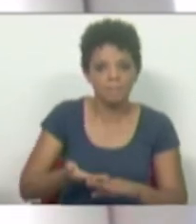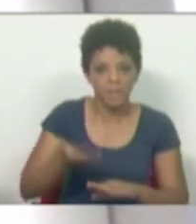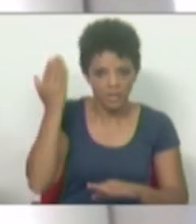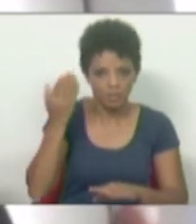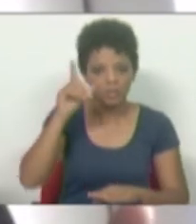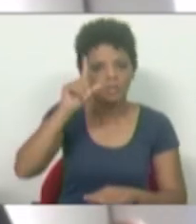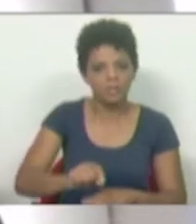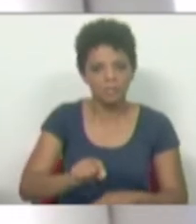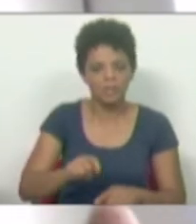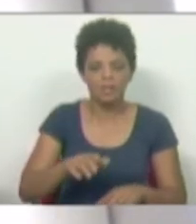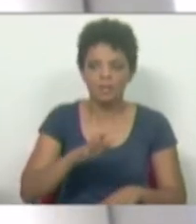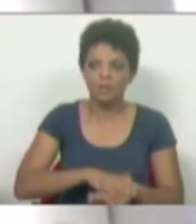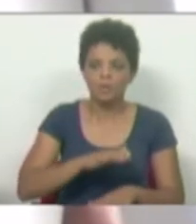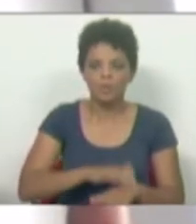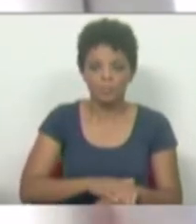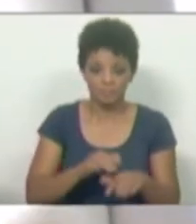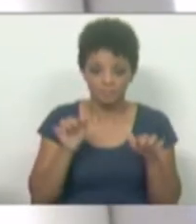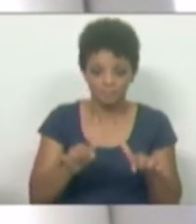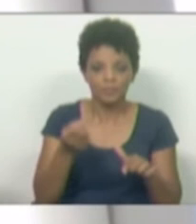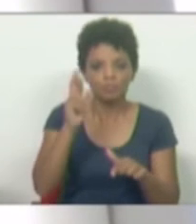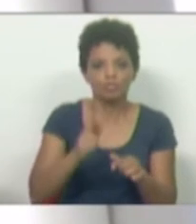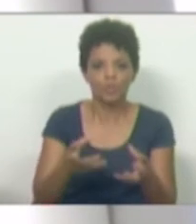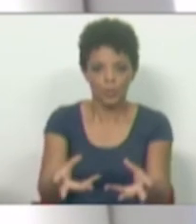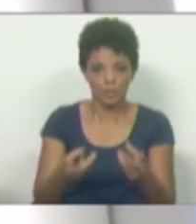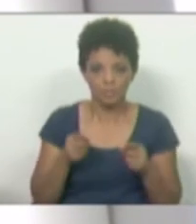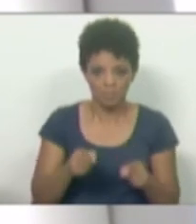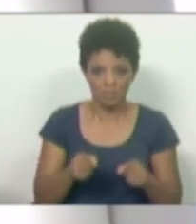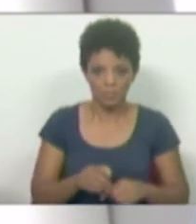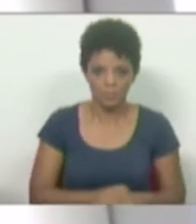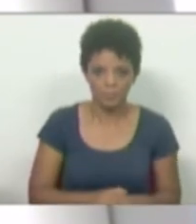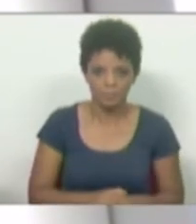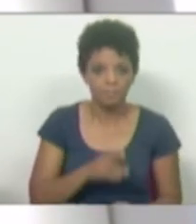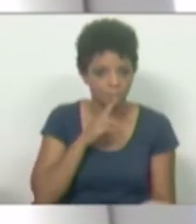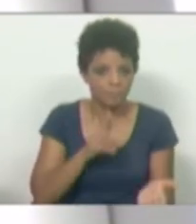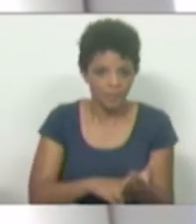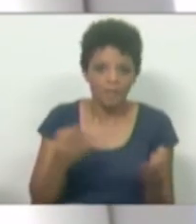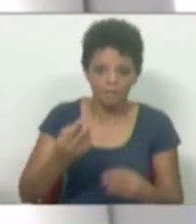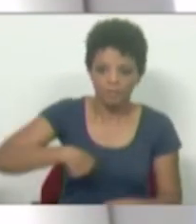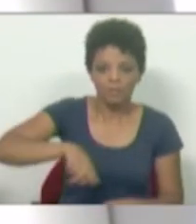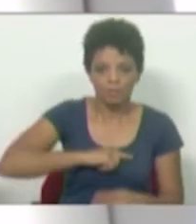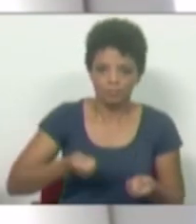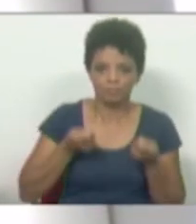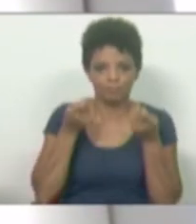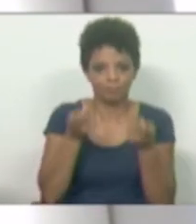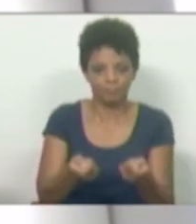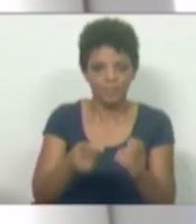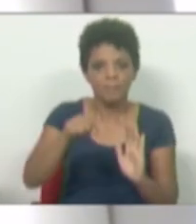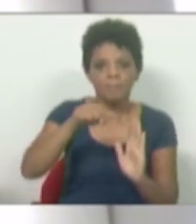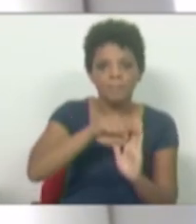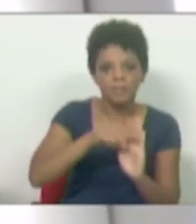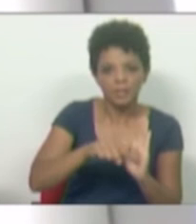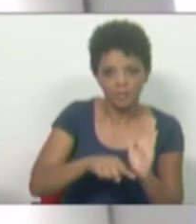e muito mais a partir deste orçamento também. É verdade que apostando principalmente em medidas